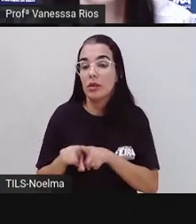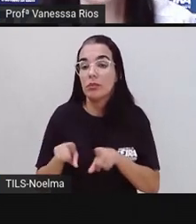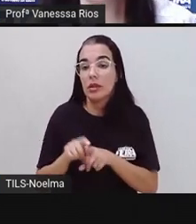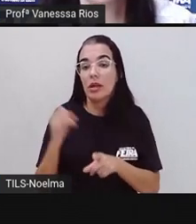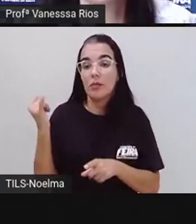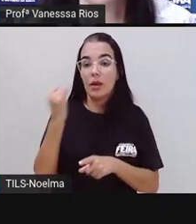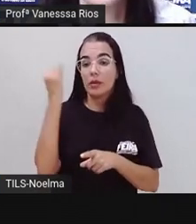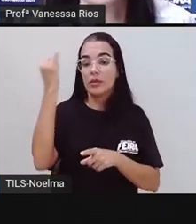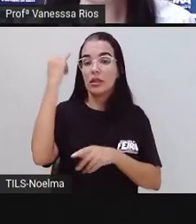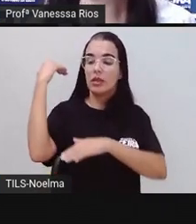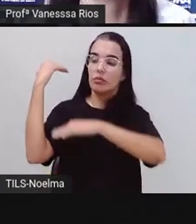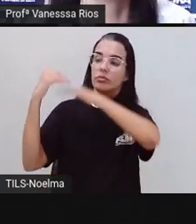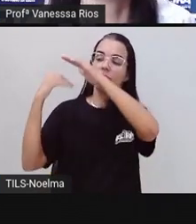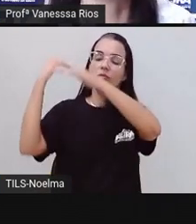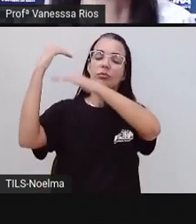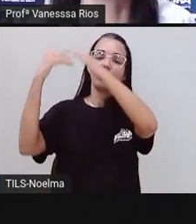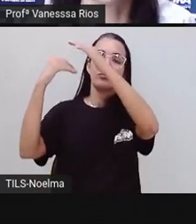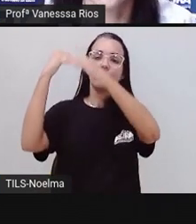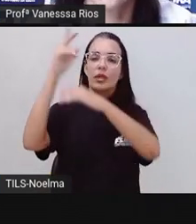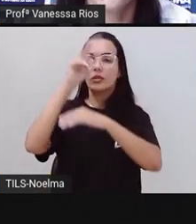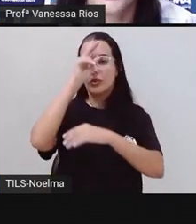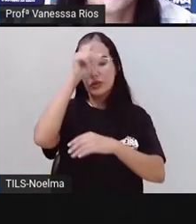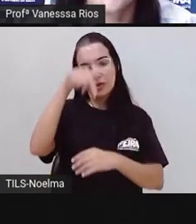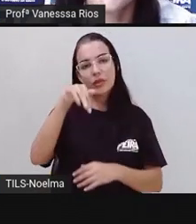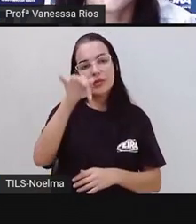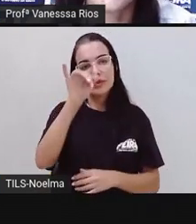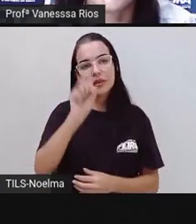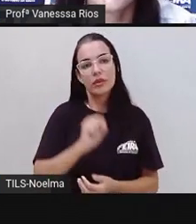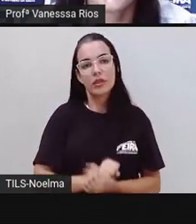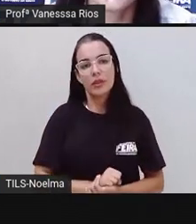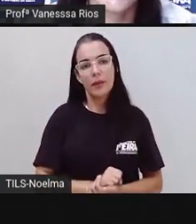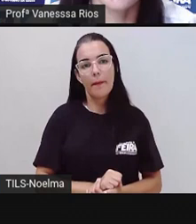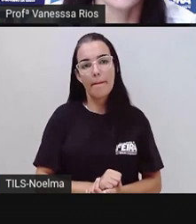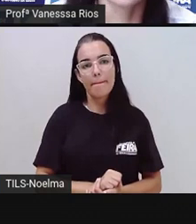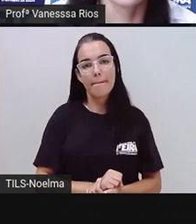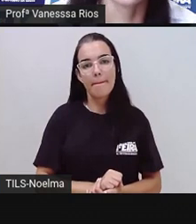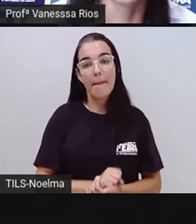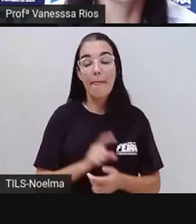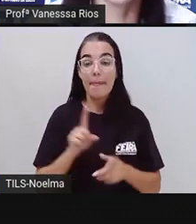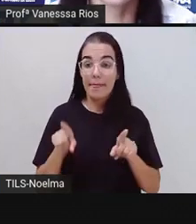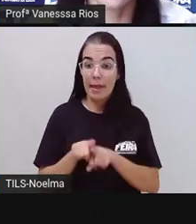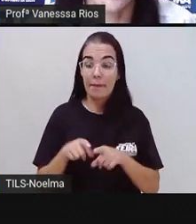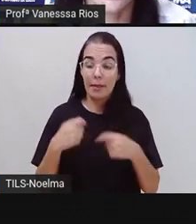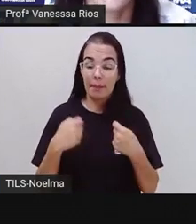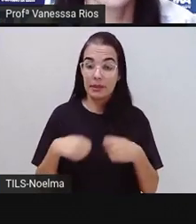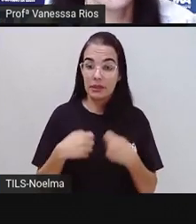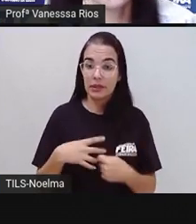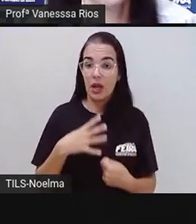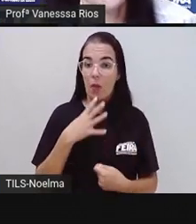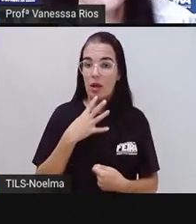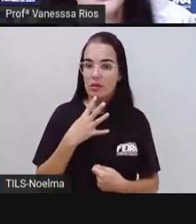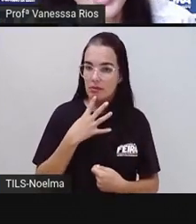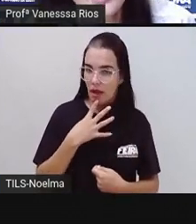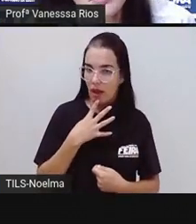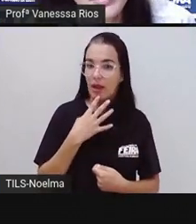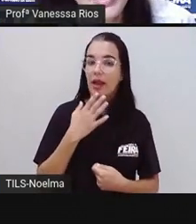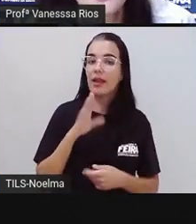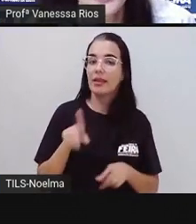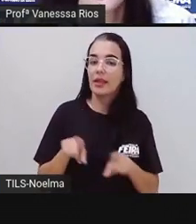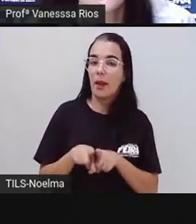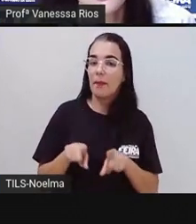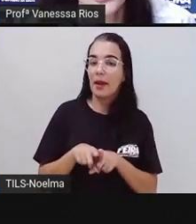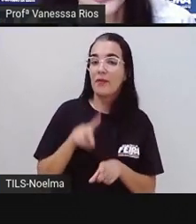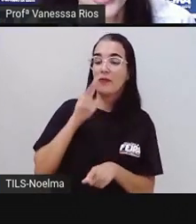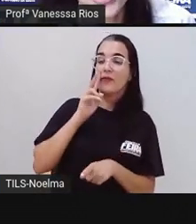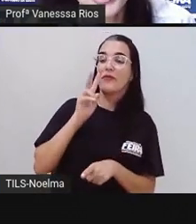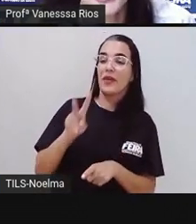no desenvolvimento e na história de Feira de Santana. E aí é preciso conhecer e reconhecer também a